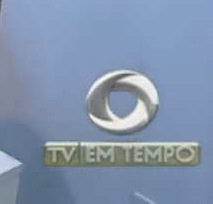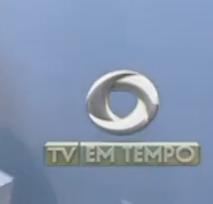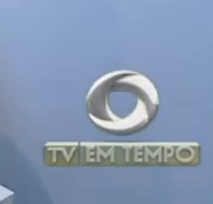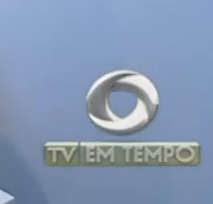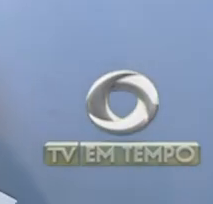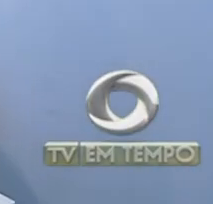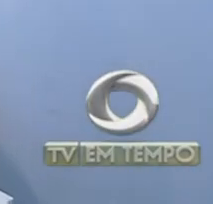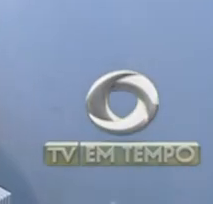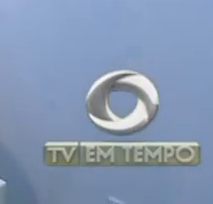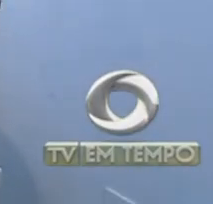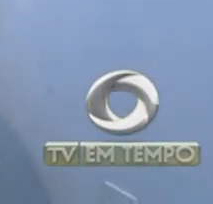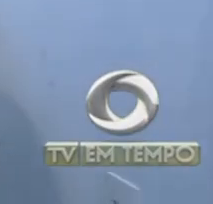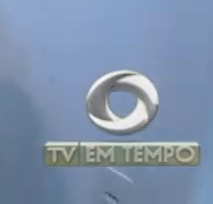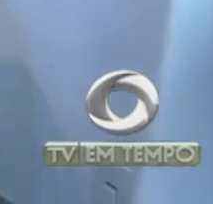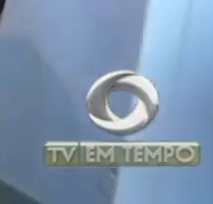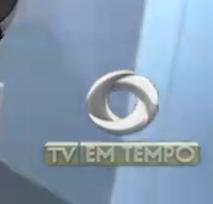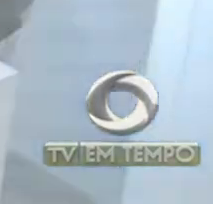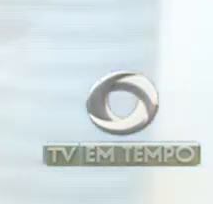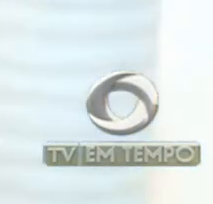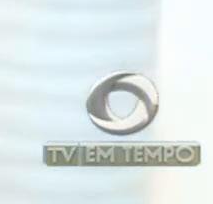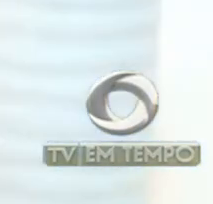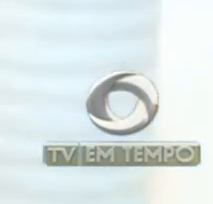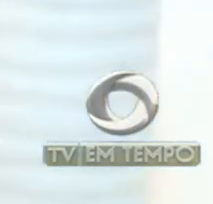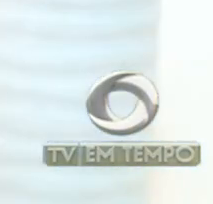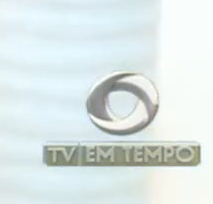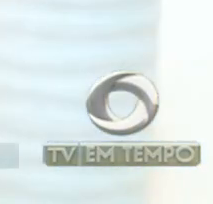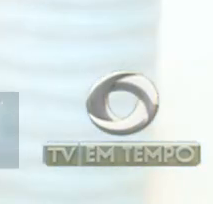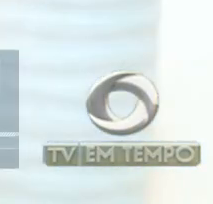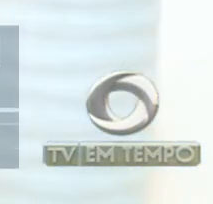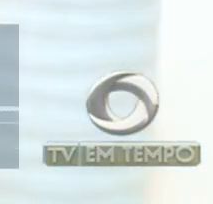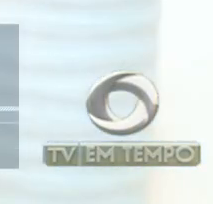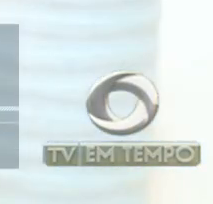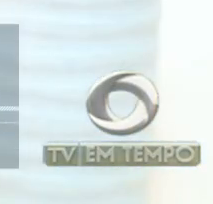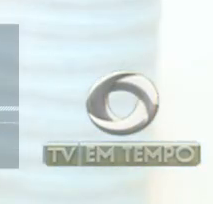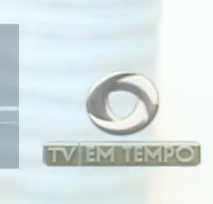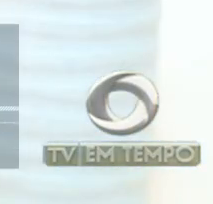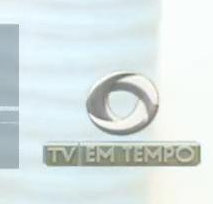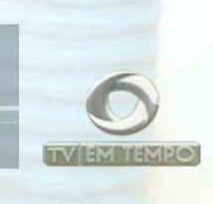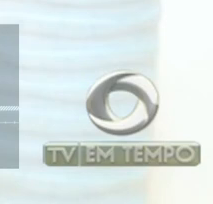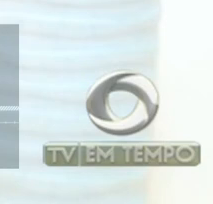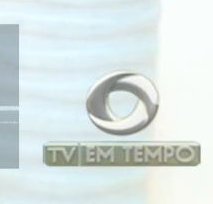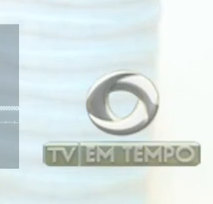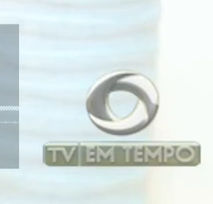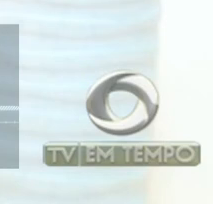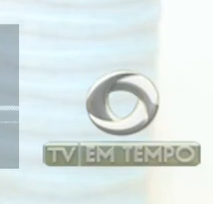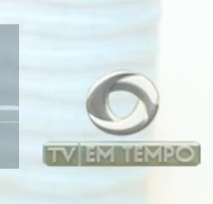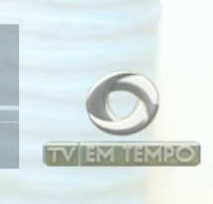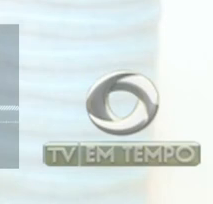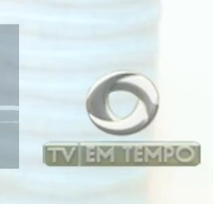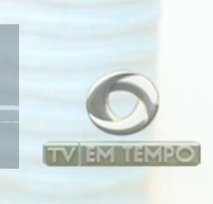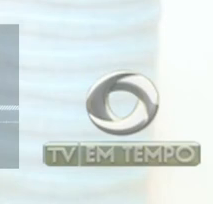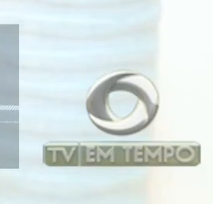difícil o mercado, já estou há seis meses percorrendo. Já fui algumas entrevistas e já recebi alguns não. E hoje eu espero